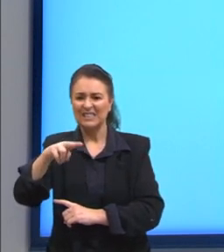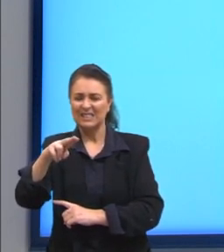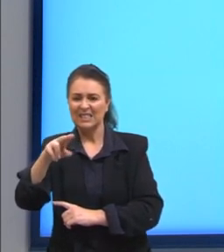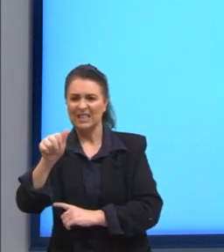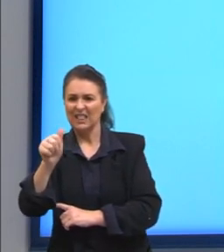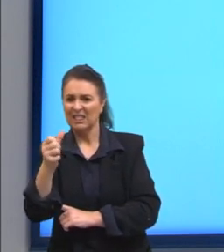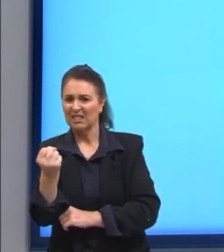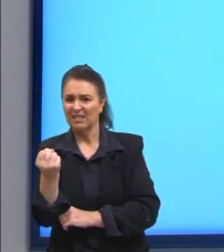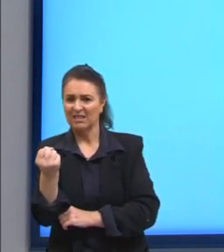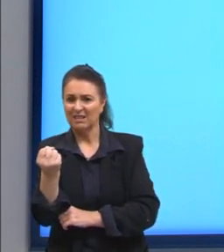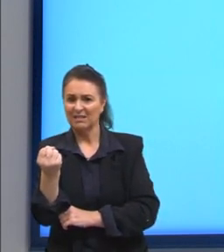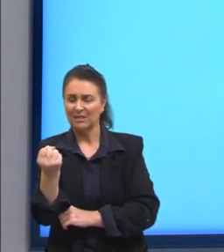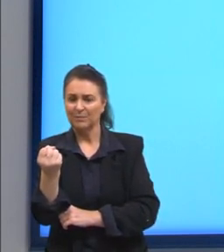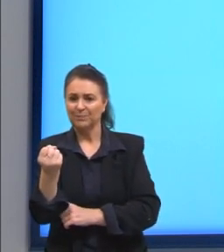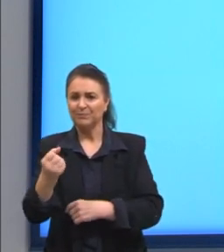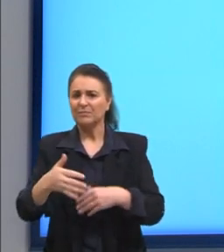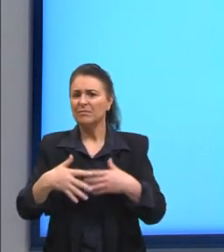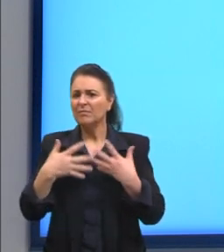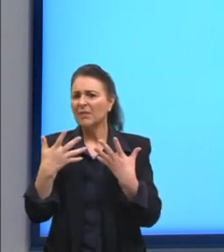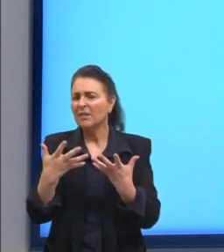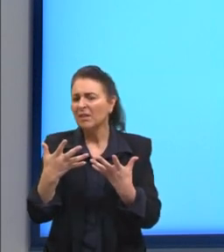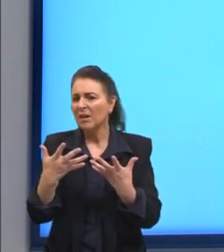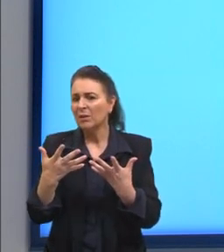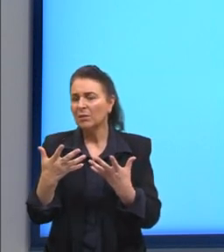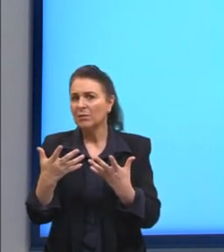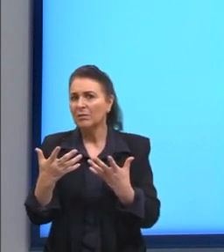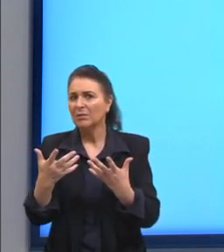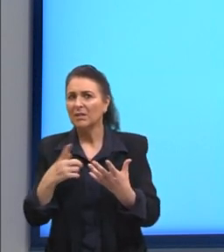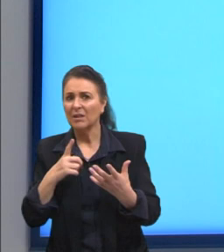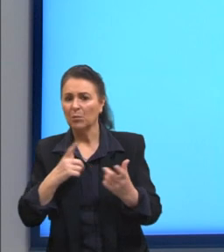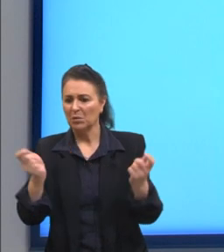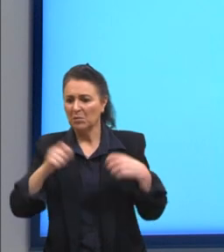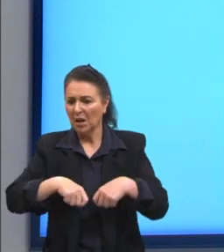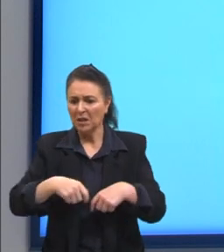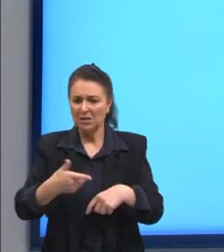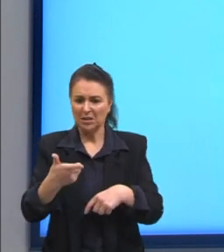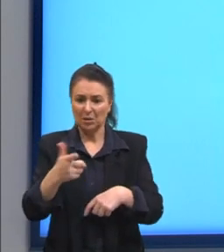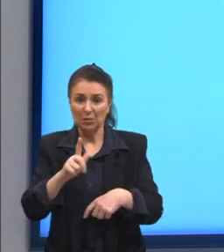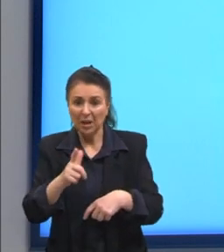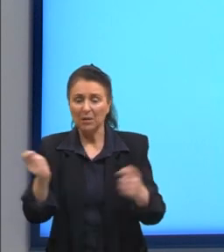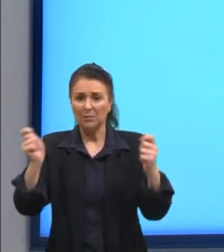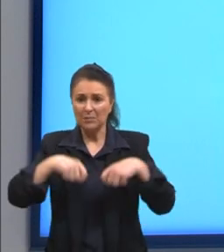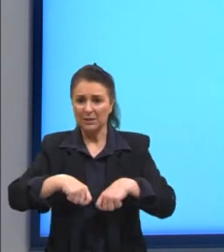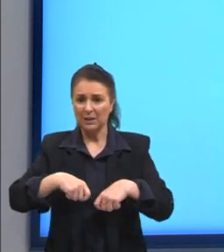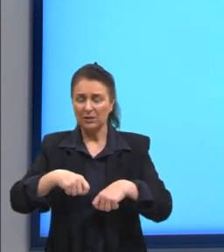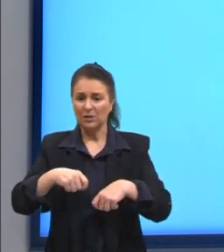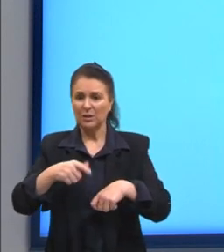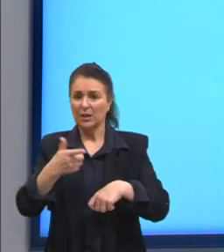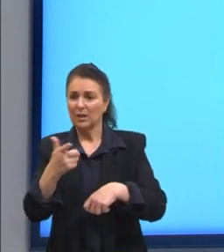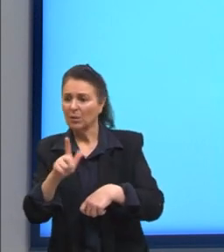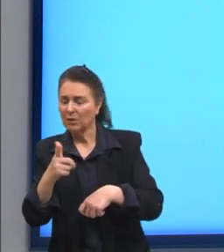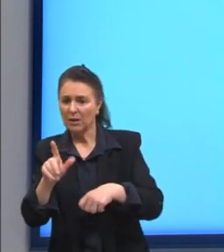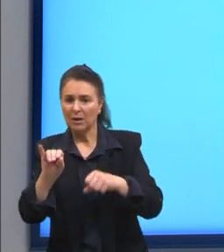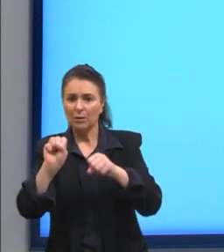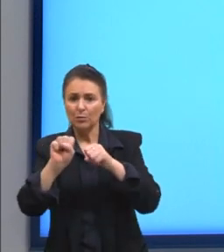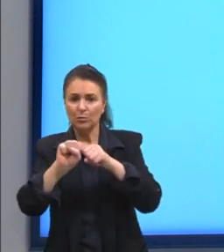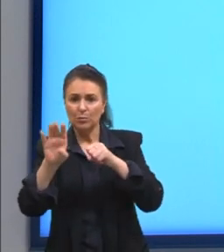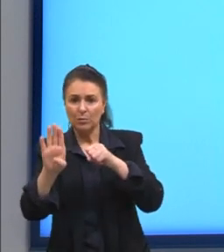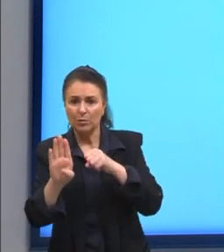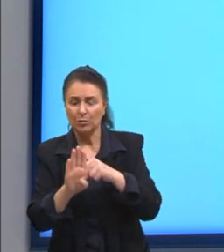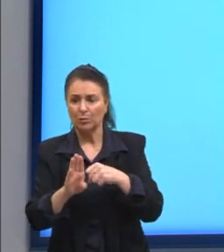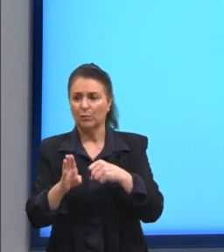Então, como eu tenho ali uma possibilidade que não existe, eu não tenho um substantivo equivalente,